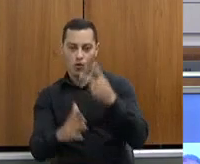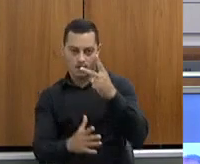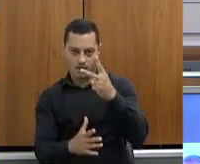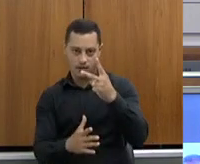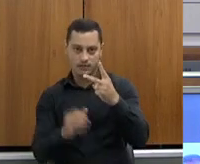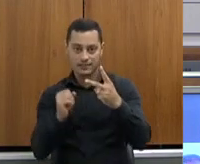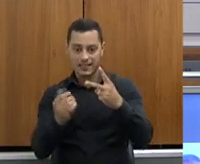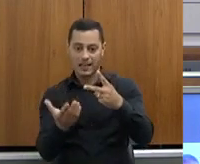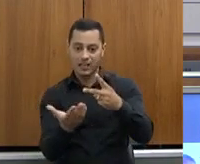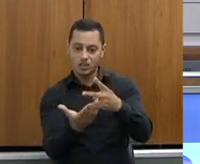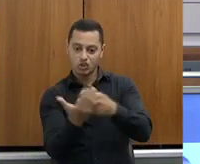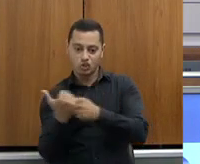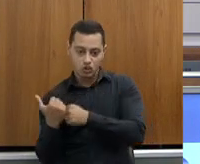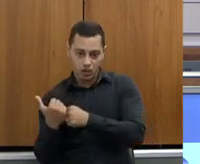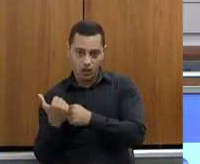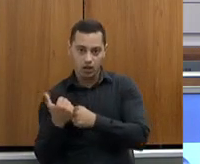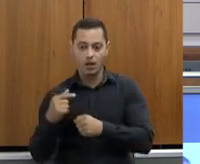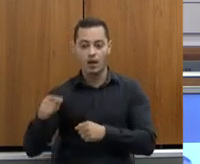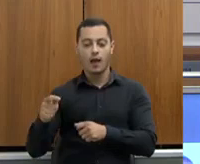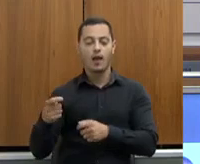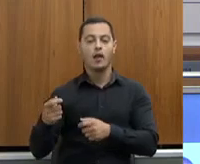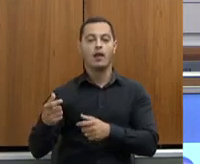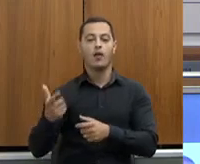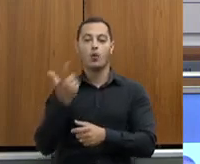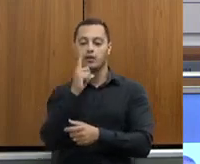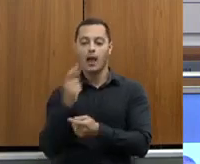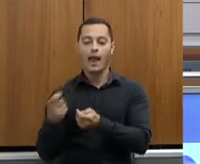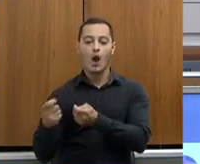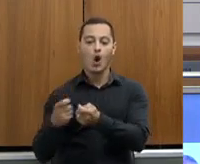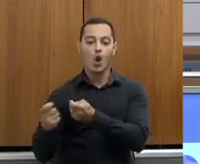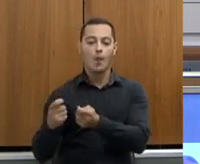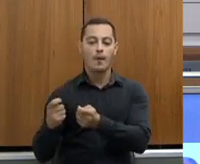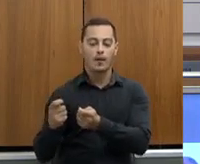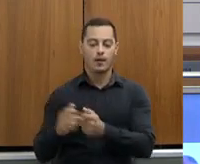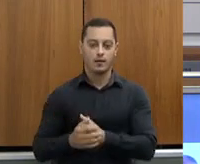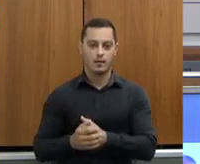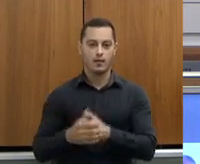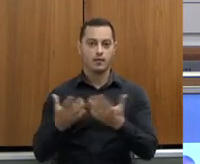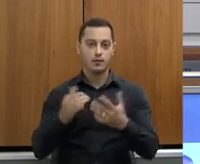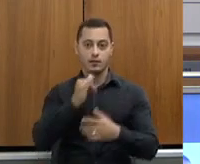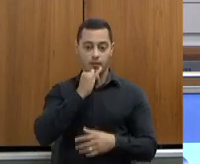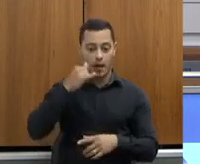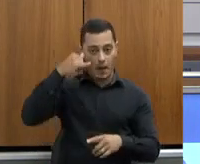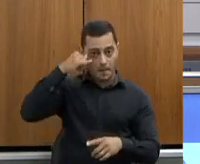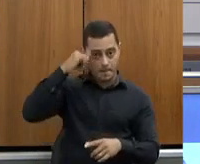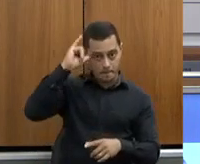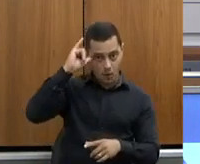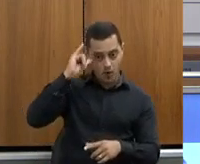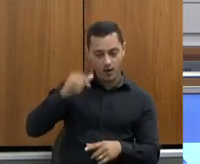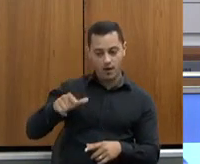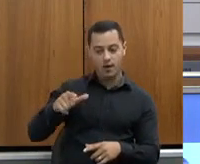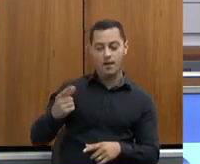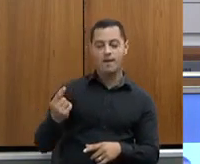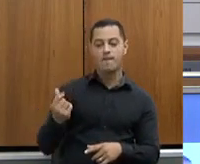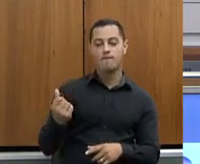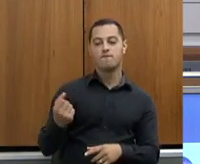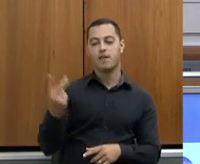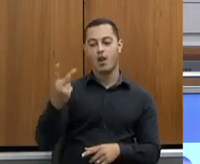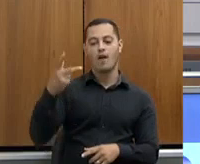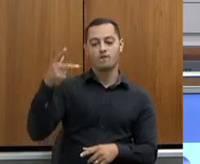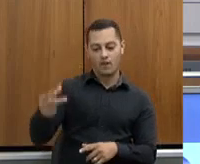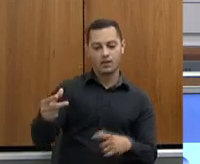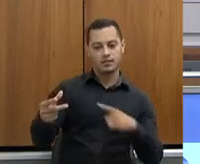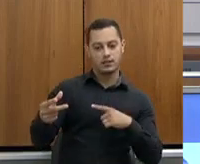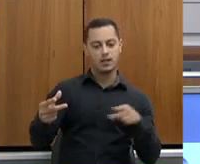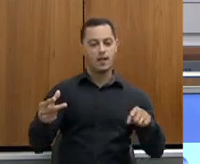economia anual para o produtor? Qual o valor de uma carcaça vacinada e de uma não vacinada no mercado nacional